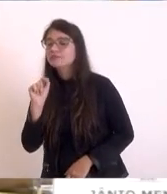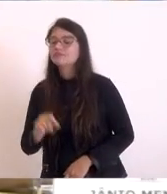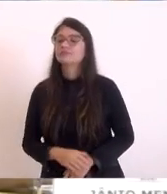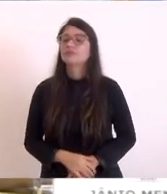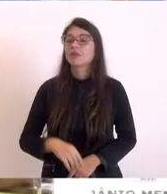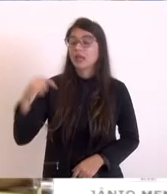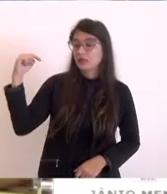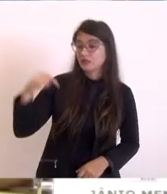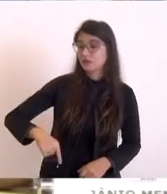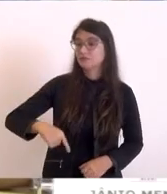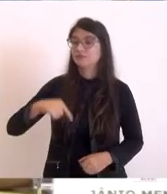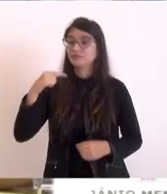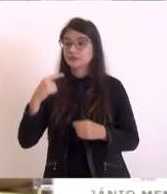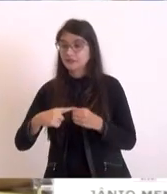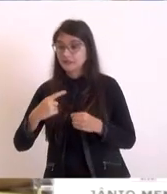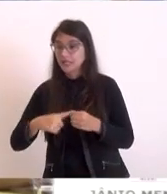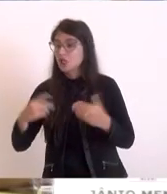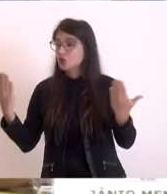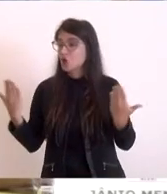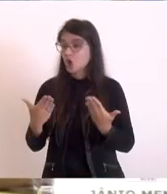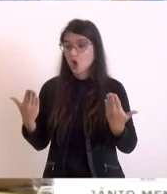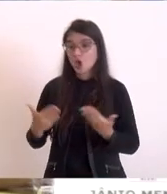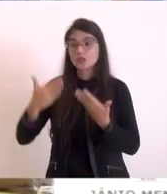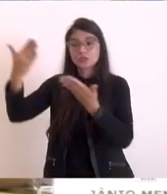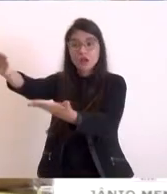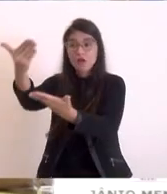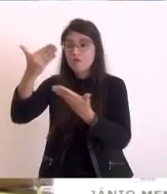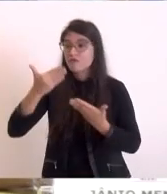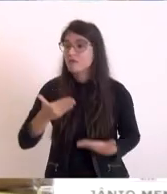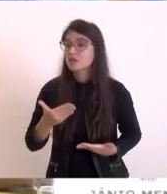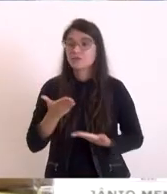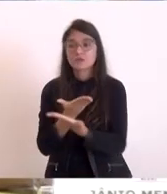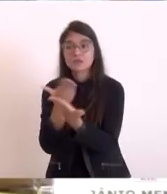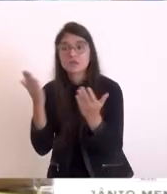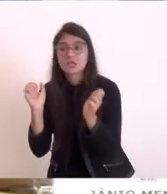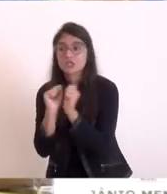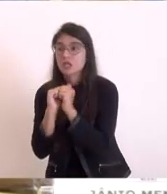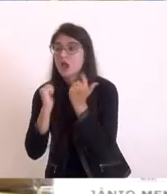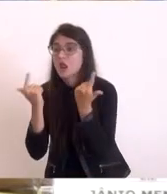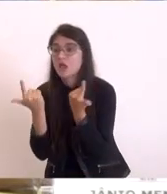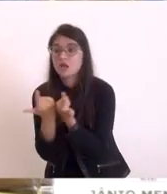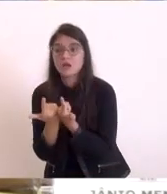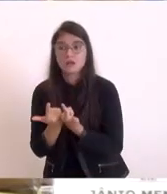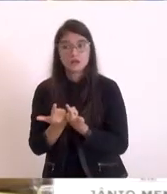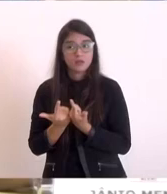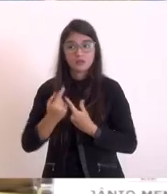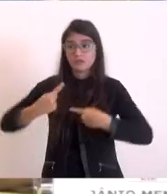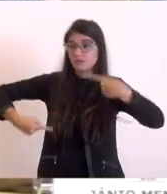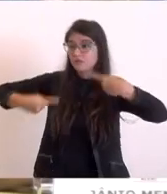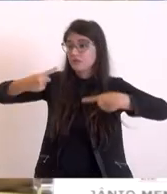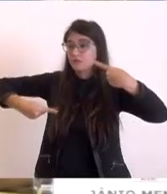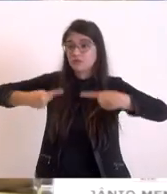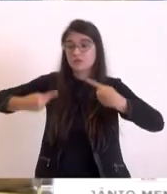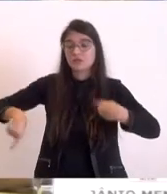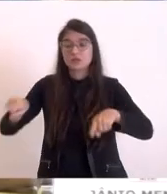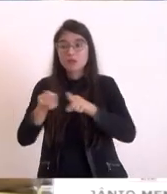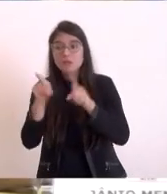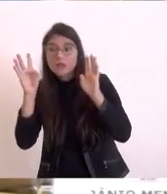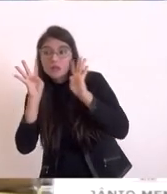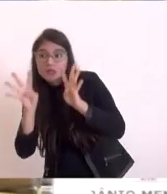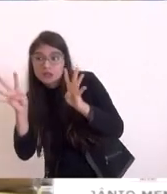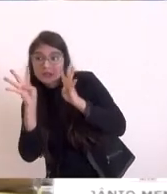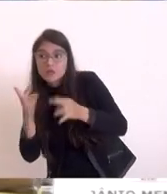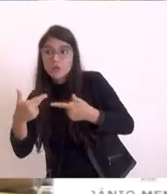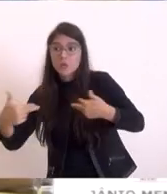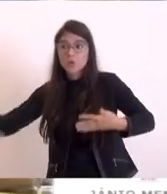que recebeu você a Assembleia Legislativa para discutir e ouvir a questão do fundo do